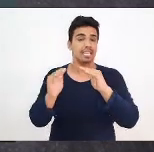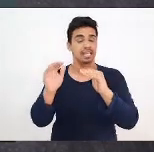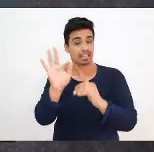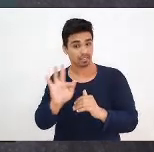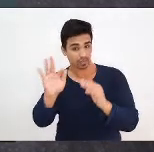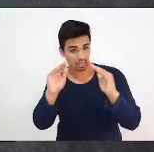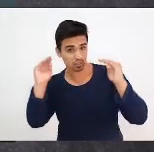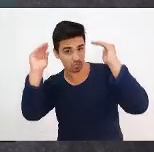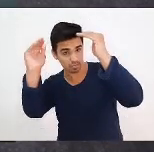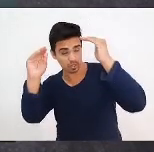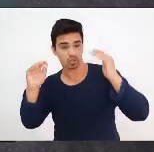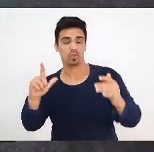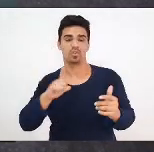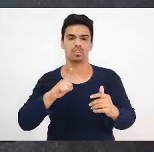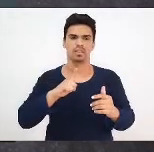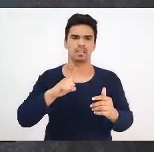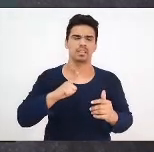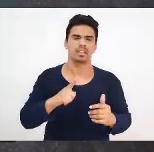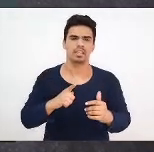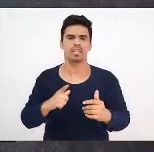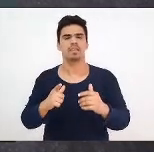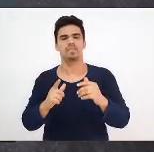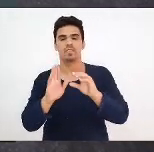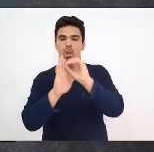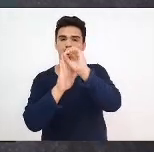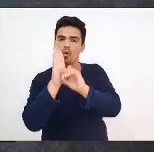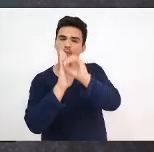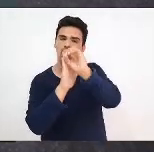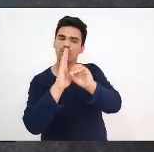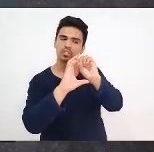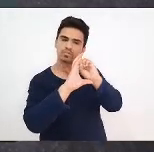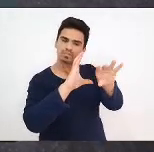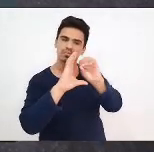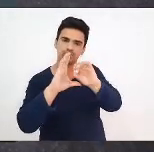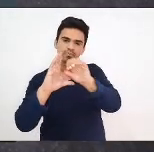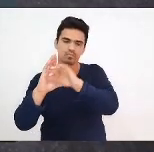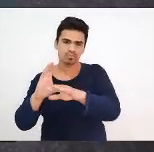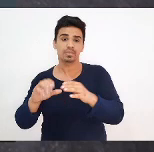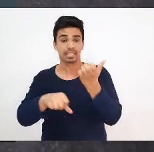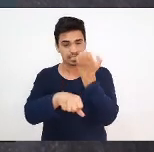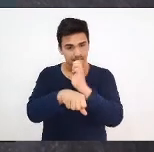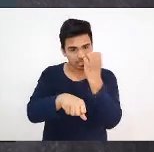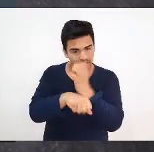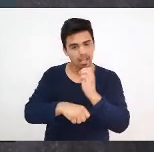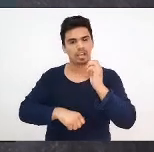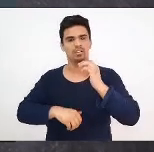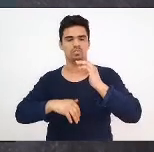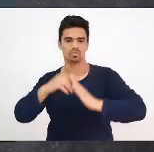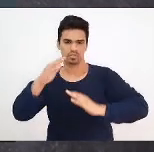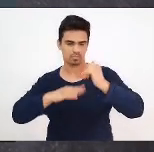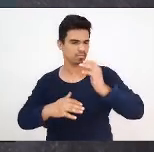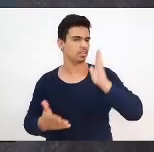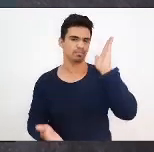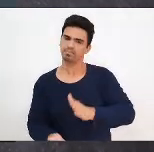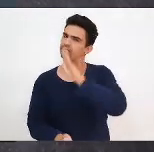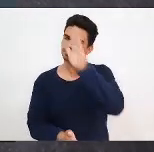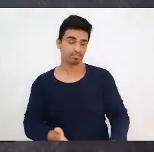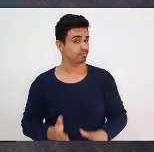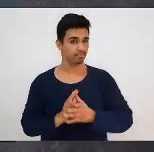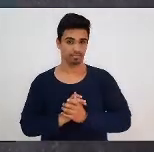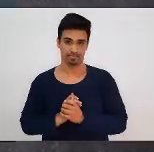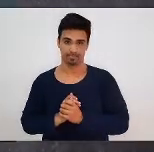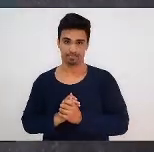mandou ofício às instituições dizendo estágios e práticas são vetados. então, as